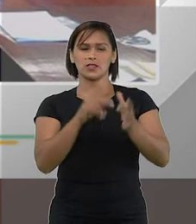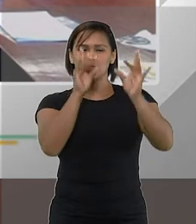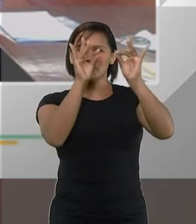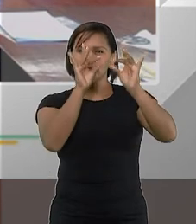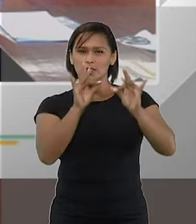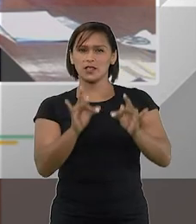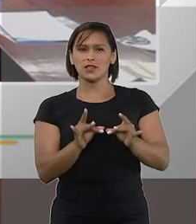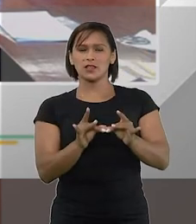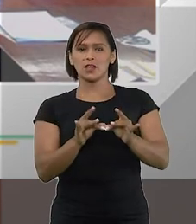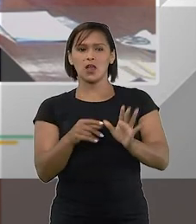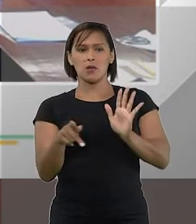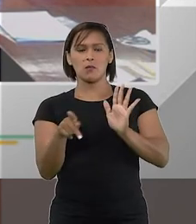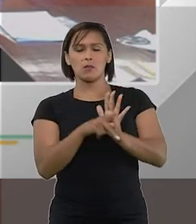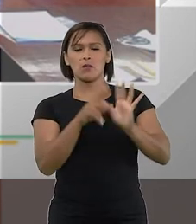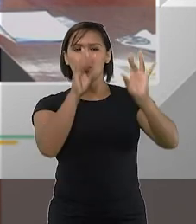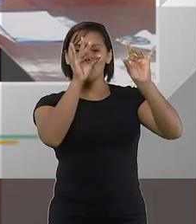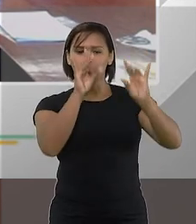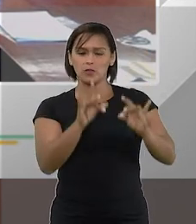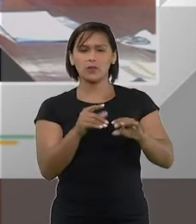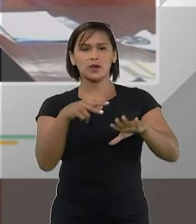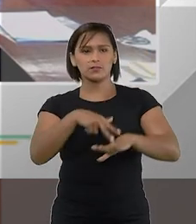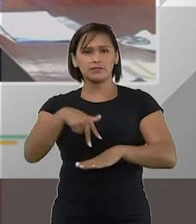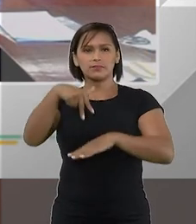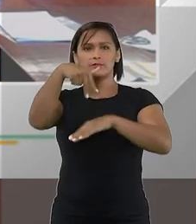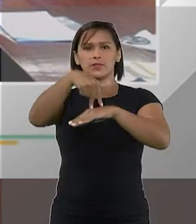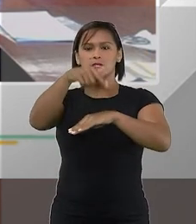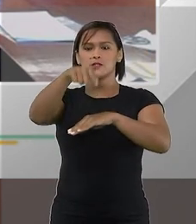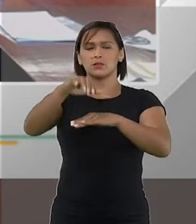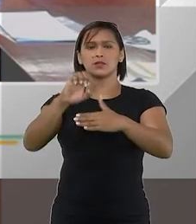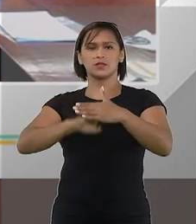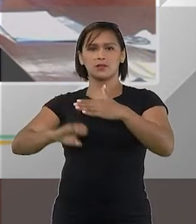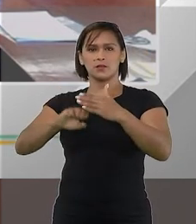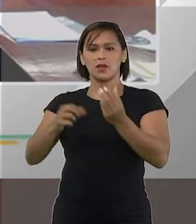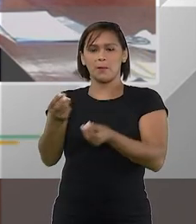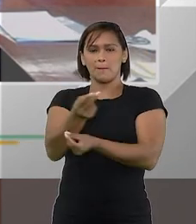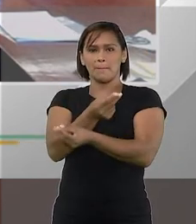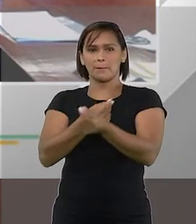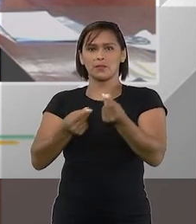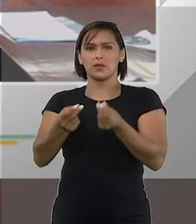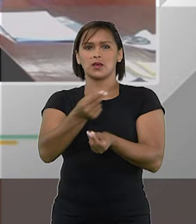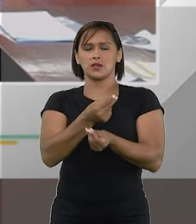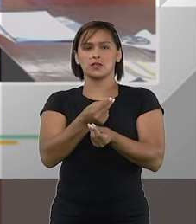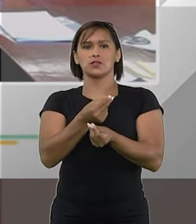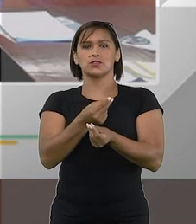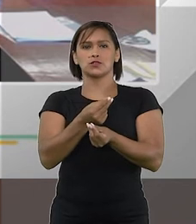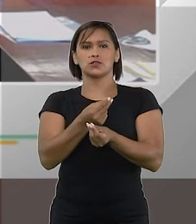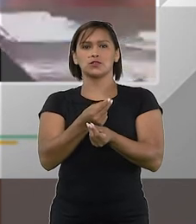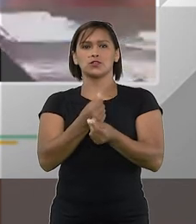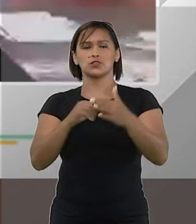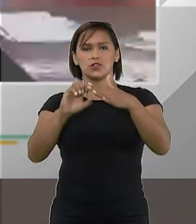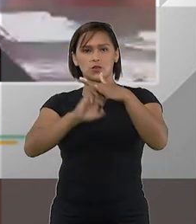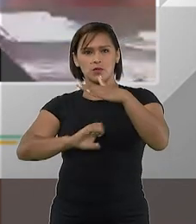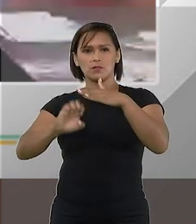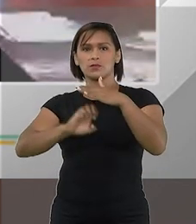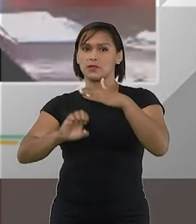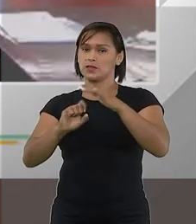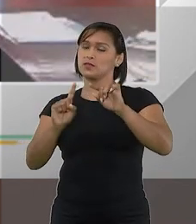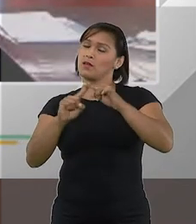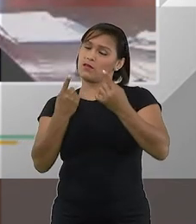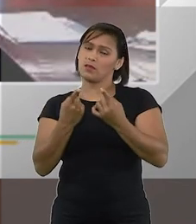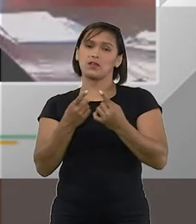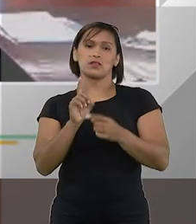detalhes exclusivamente predominantemente mercantil de forma mercantil e empresária